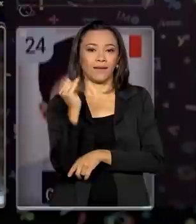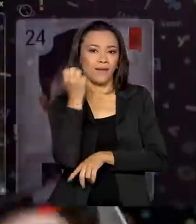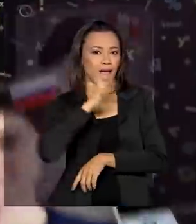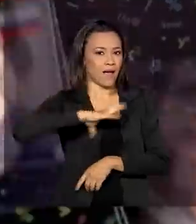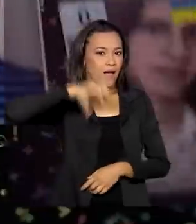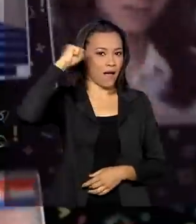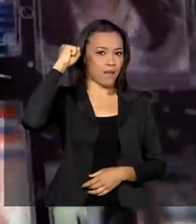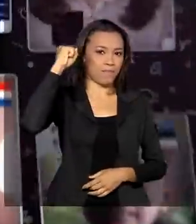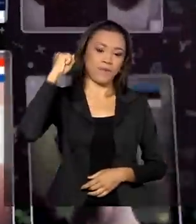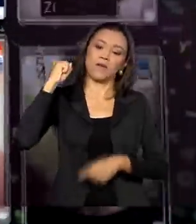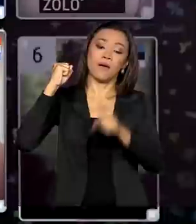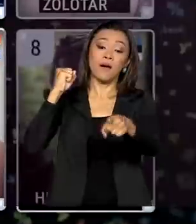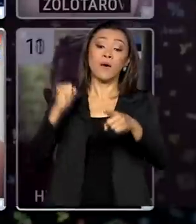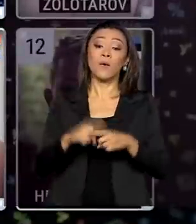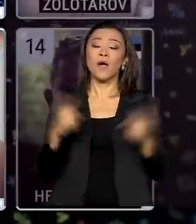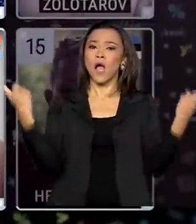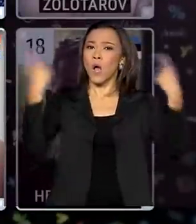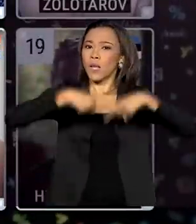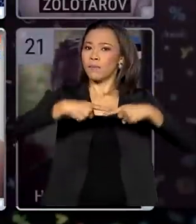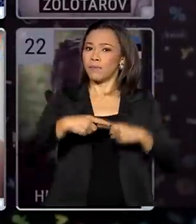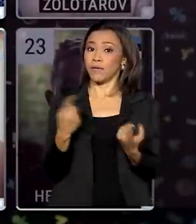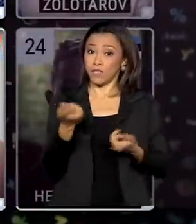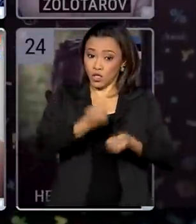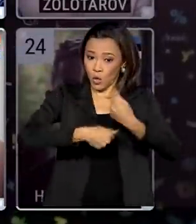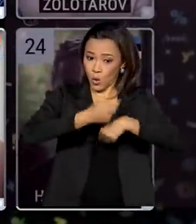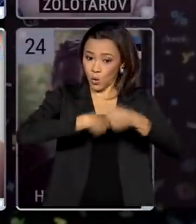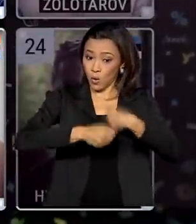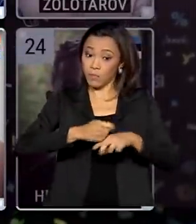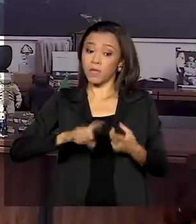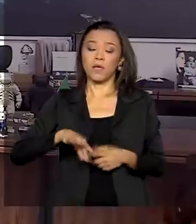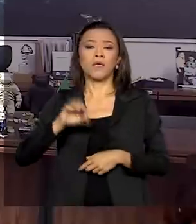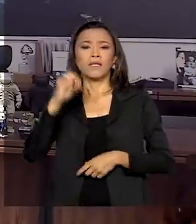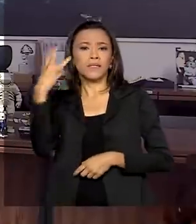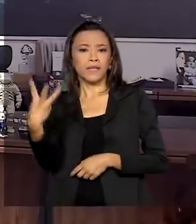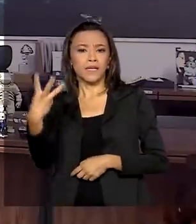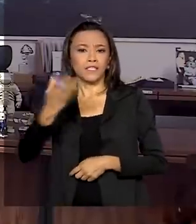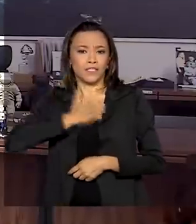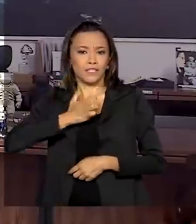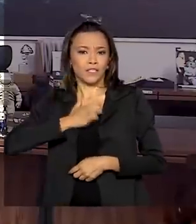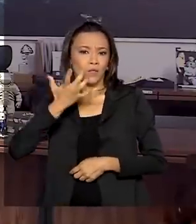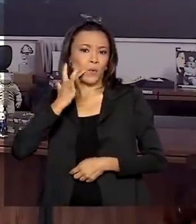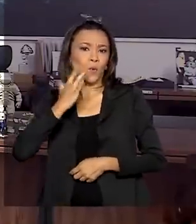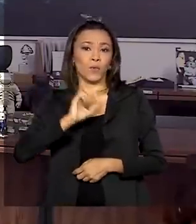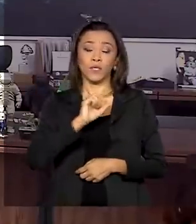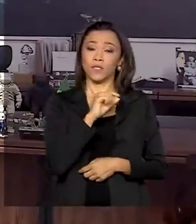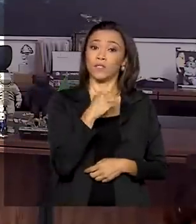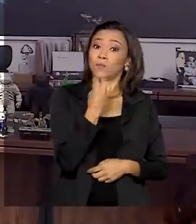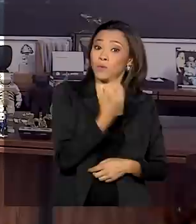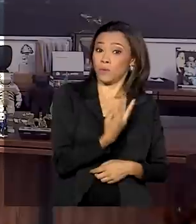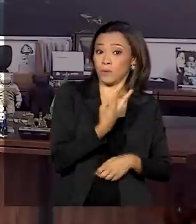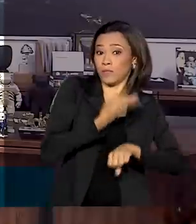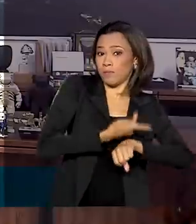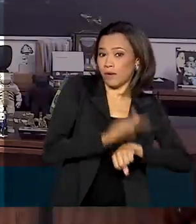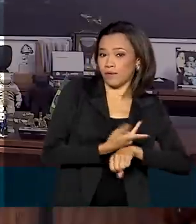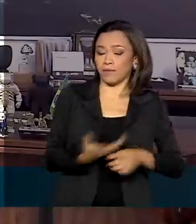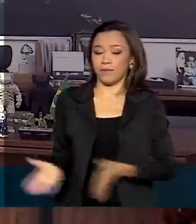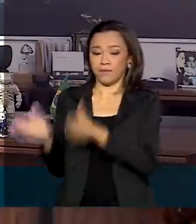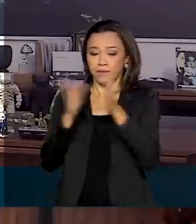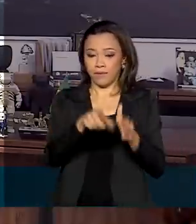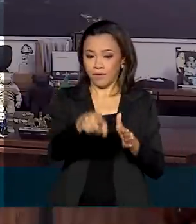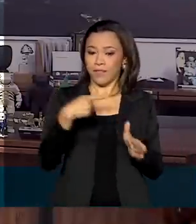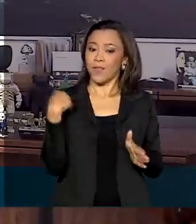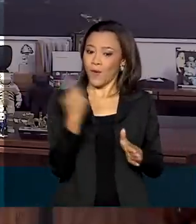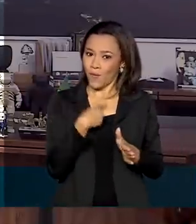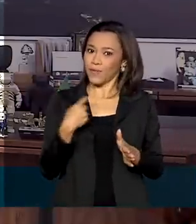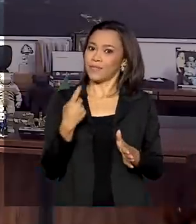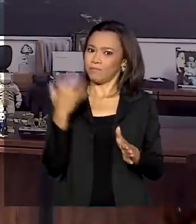Internacional de Economia com três medalhas de ouro e duas de prata. A gente colocou um novo padrão para os próximos times